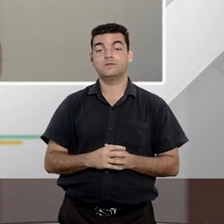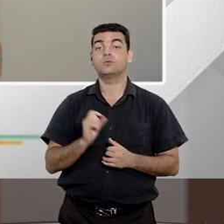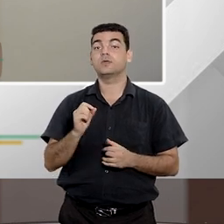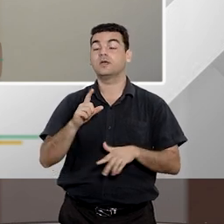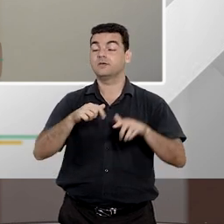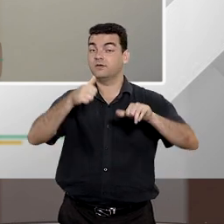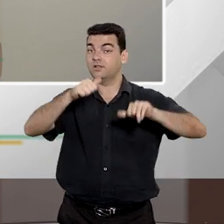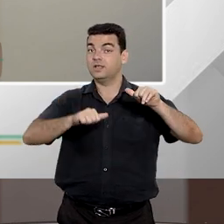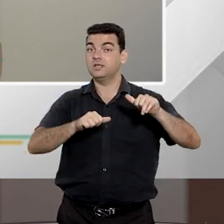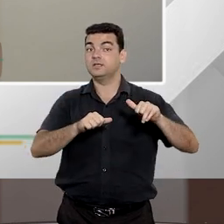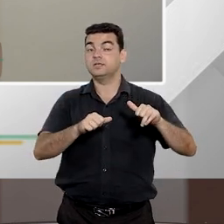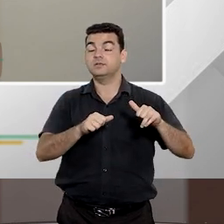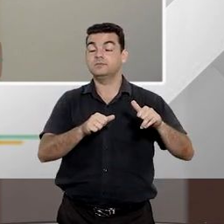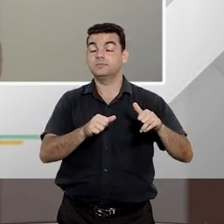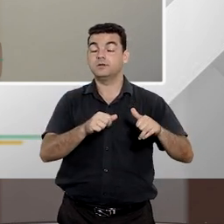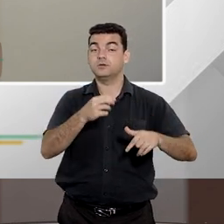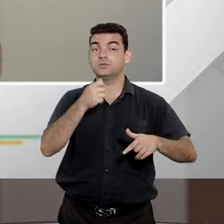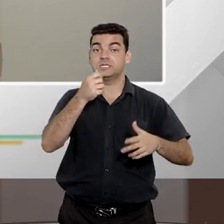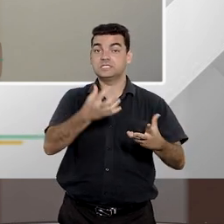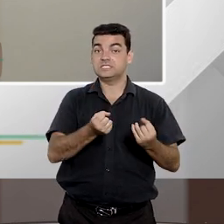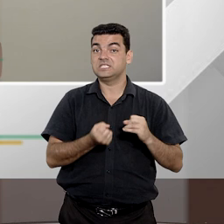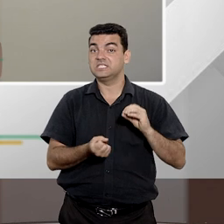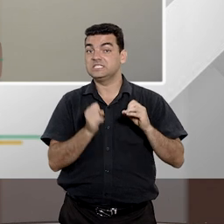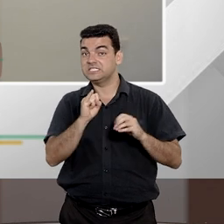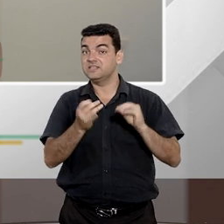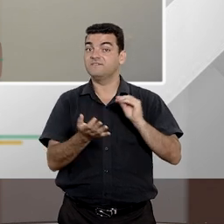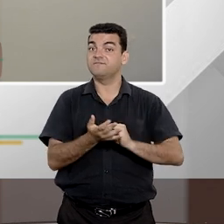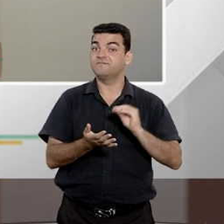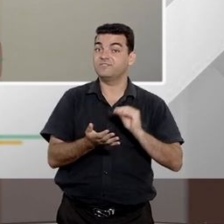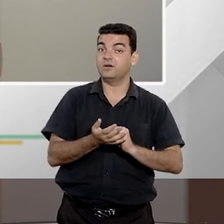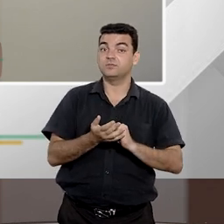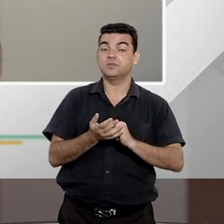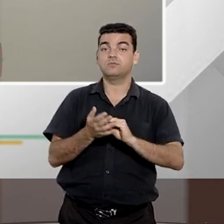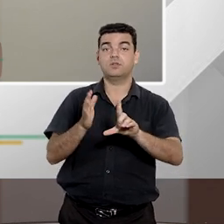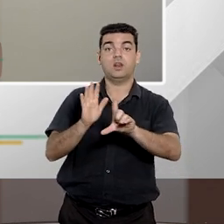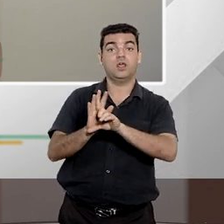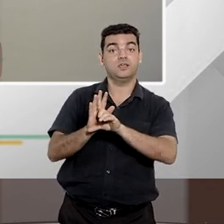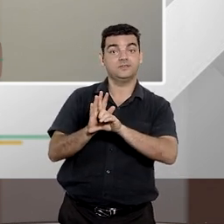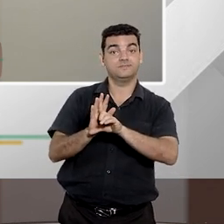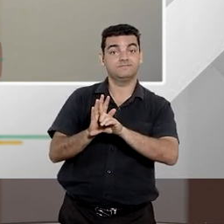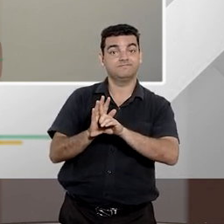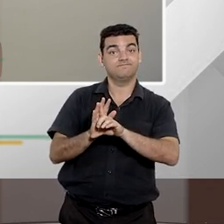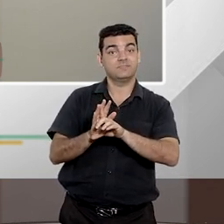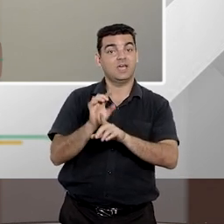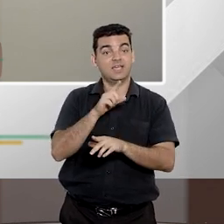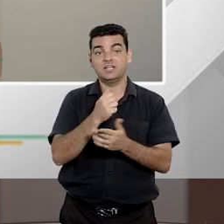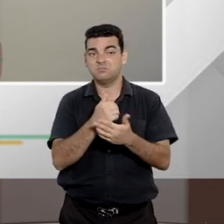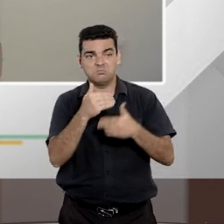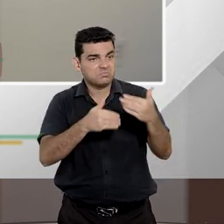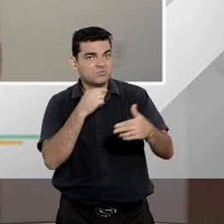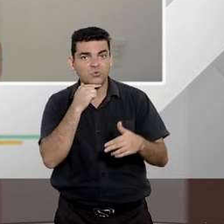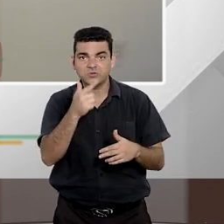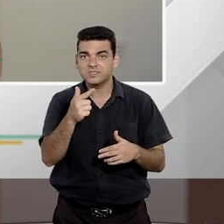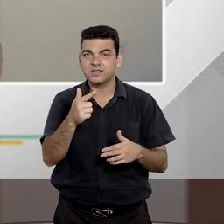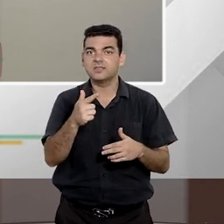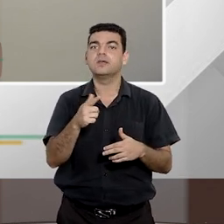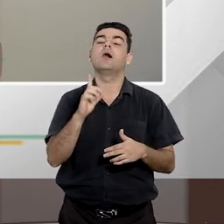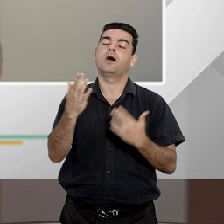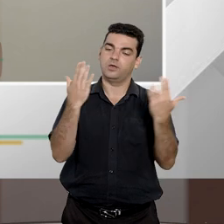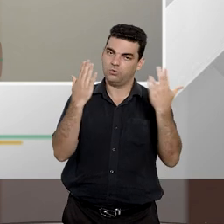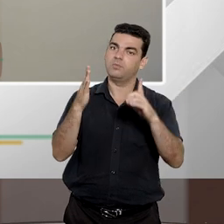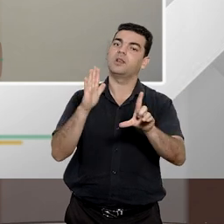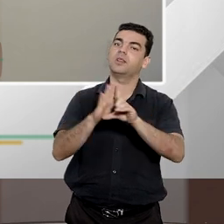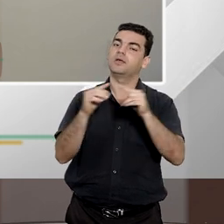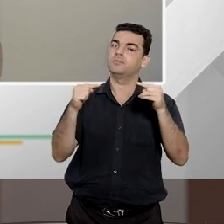será concedido sempre que a falta de norma regulamentadora torne inviável o exercício de direitos e